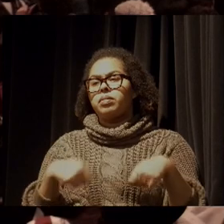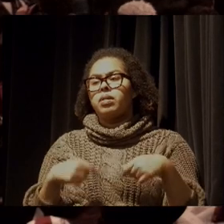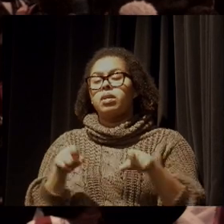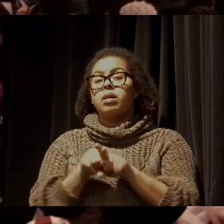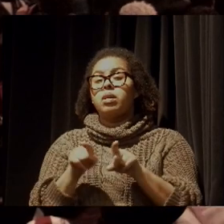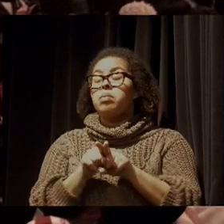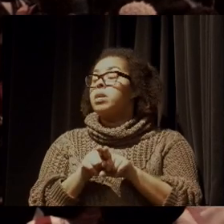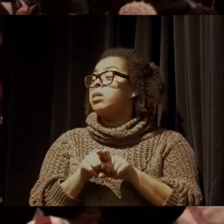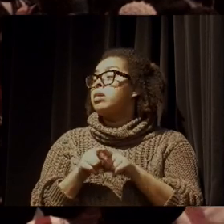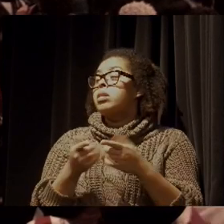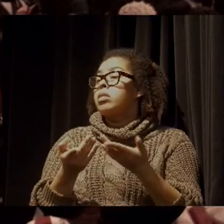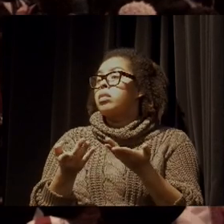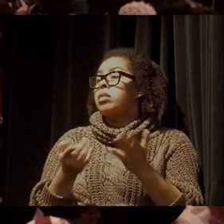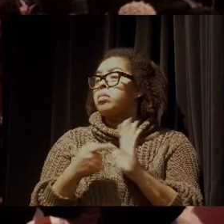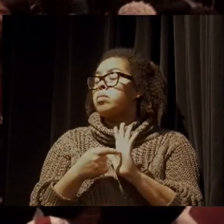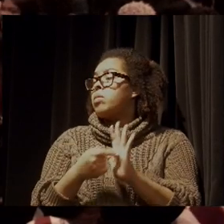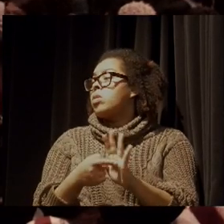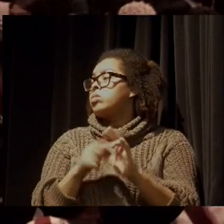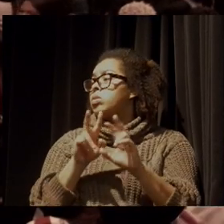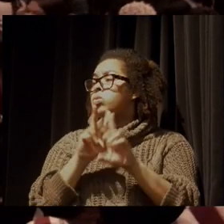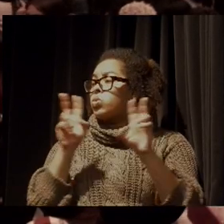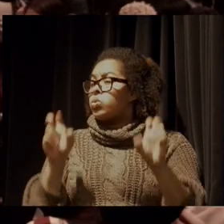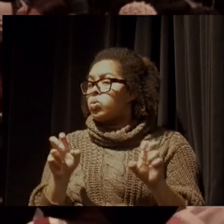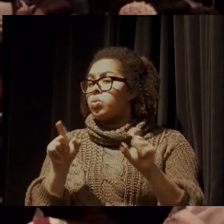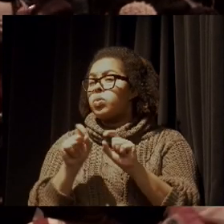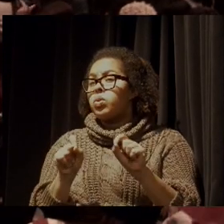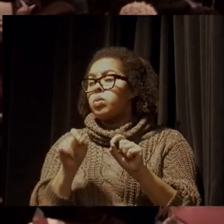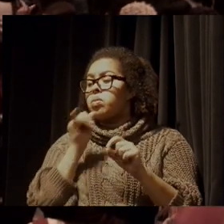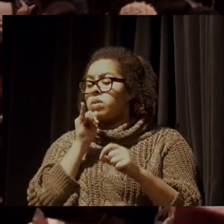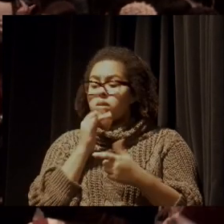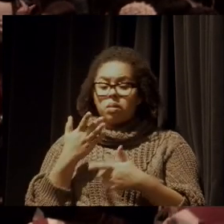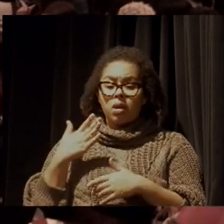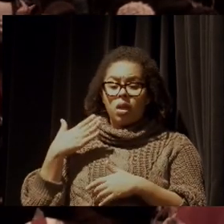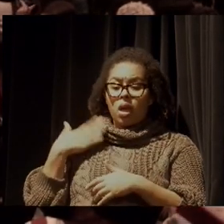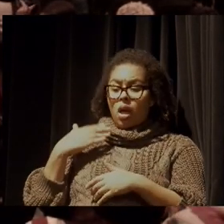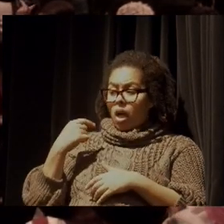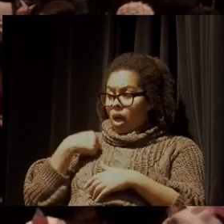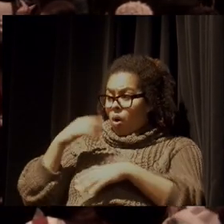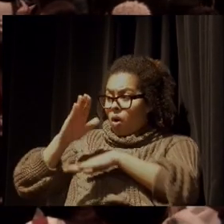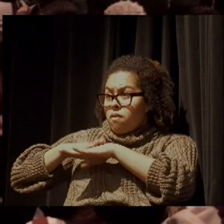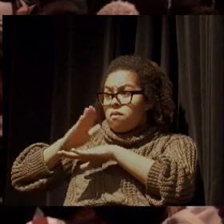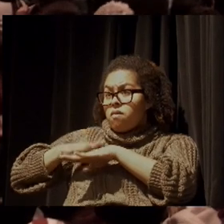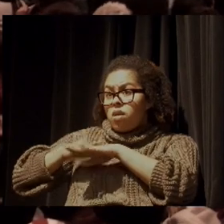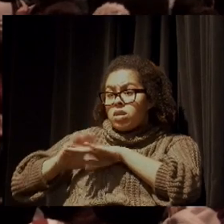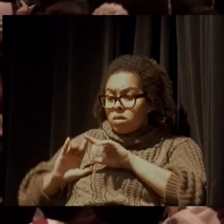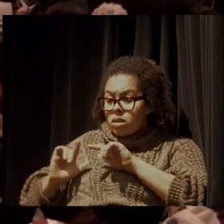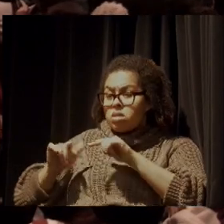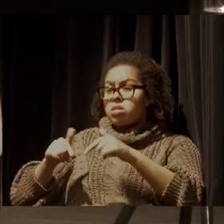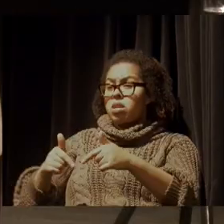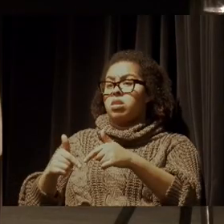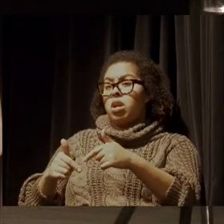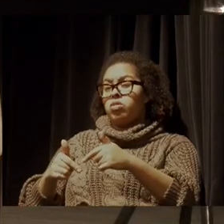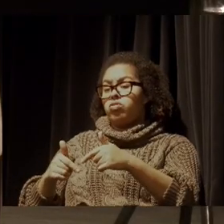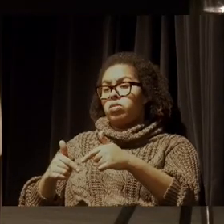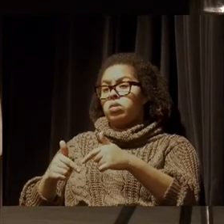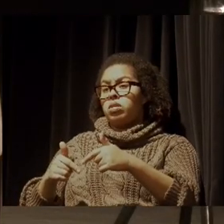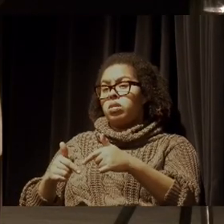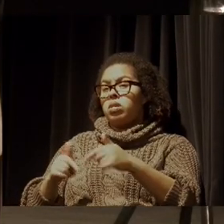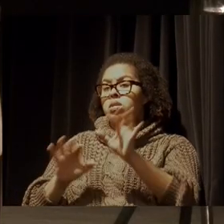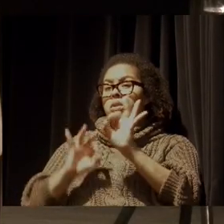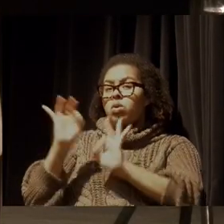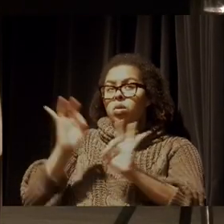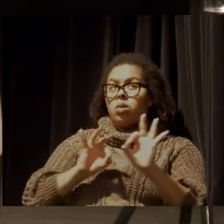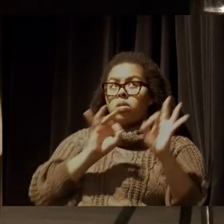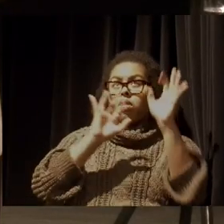porque trata-se de a gente fazer alguma coisa para manter esse, manter esse